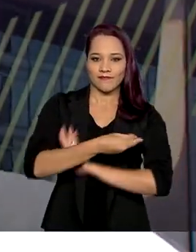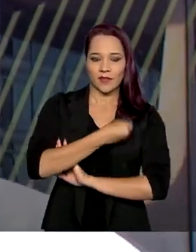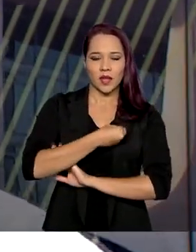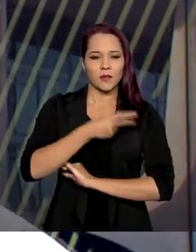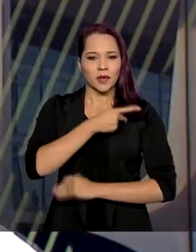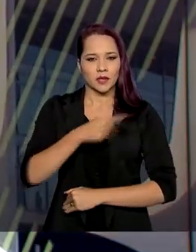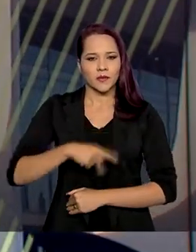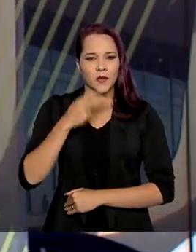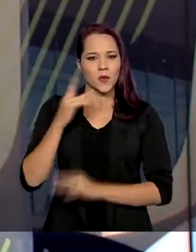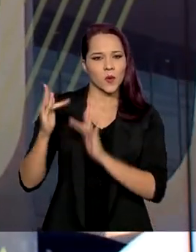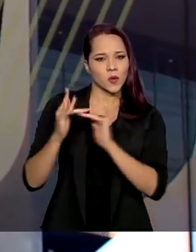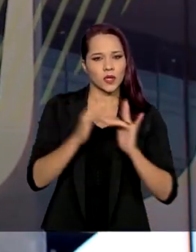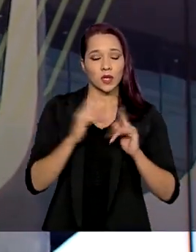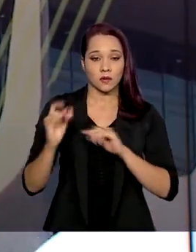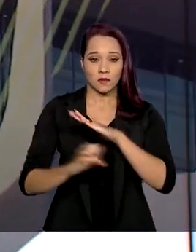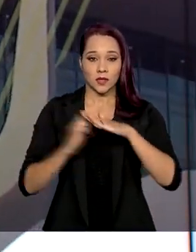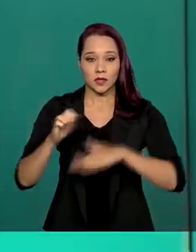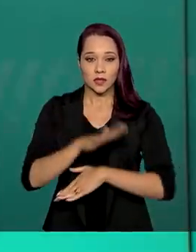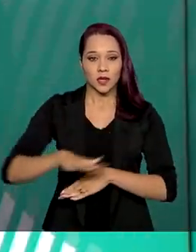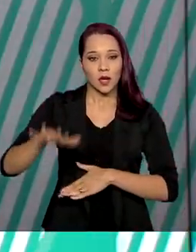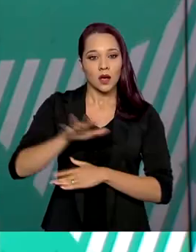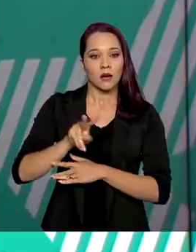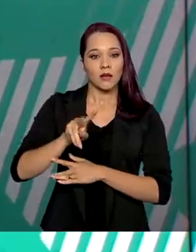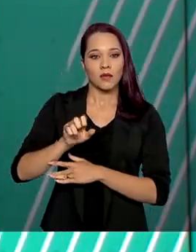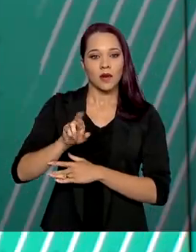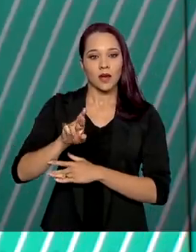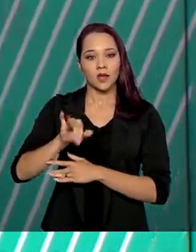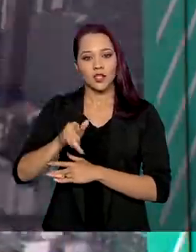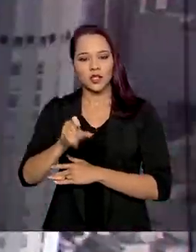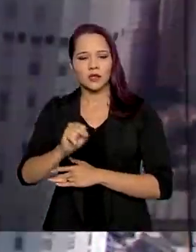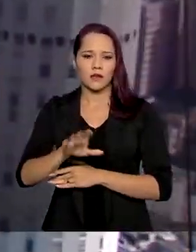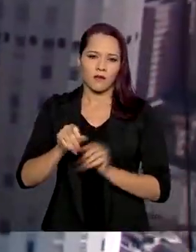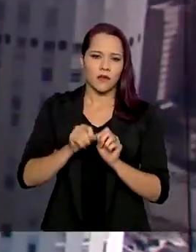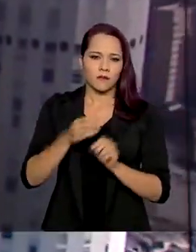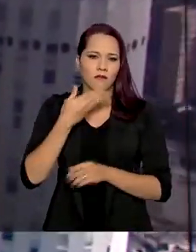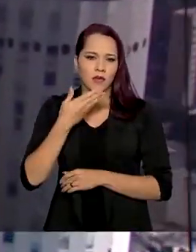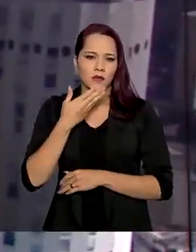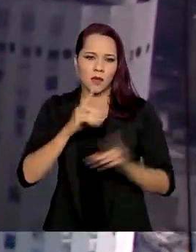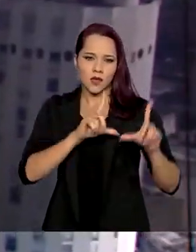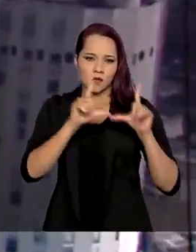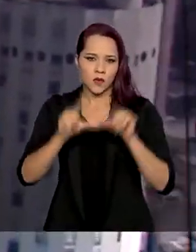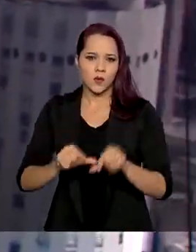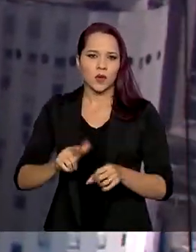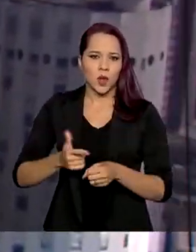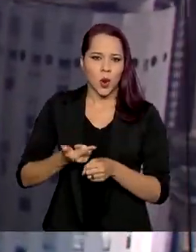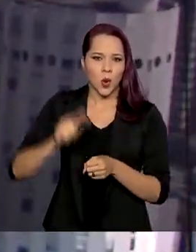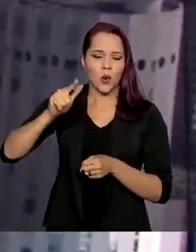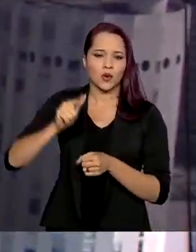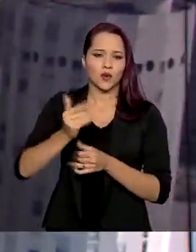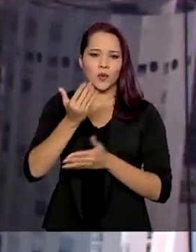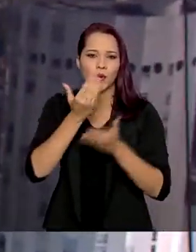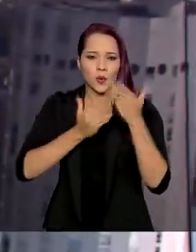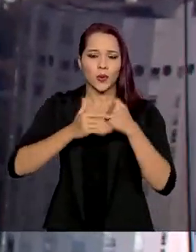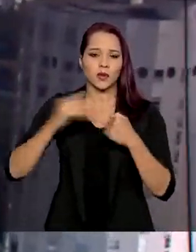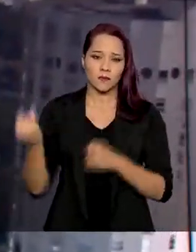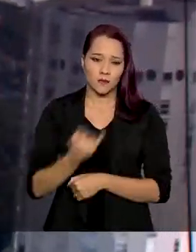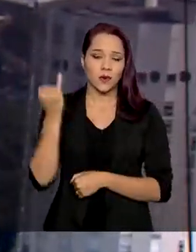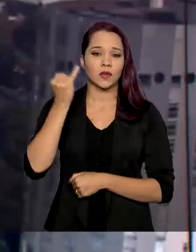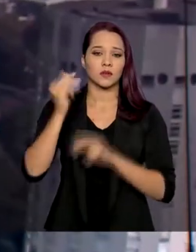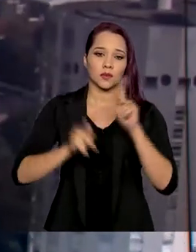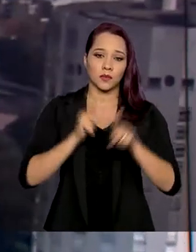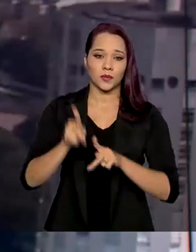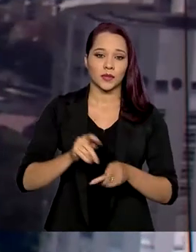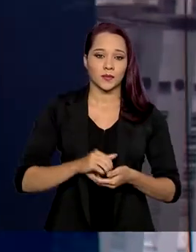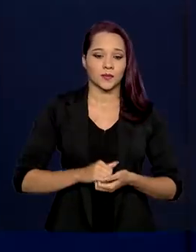está em contato com empresários do setor varejista e fez um apelo para que reduzam lucros sobre alimentos essenciais à